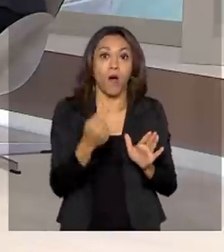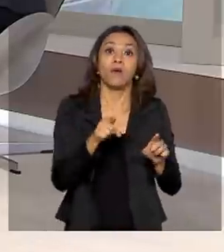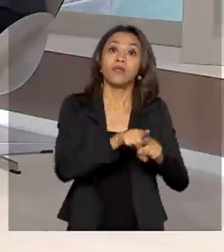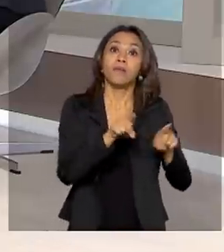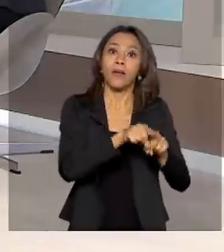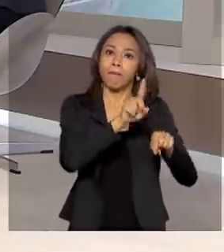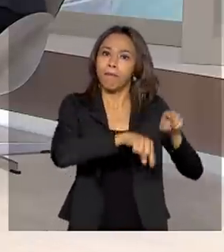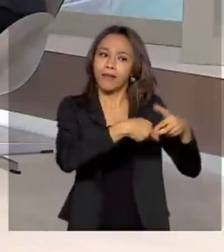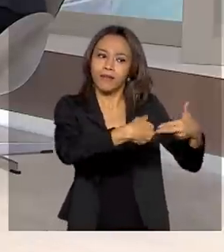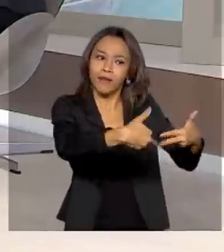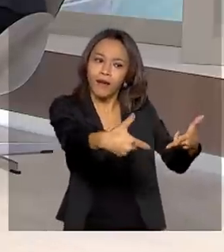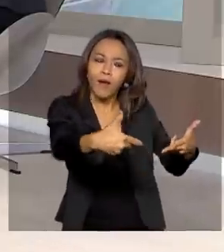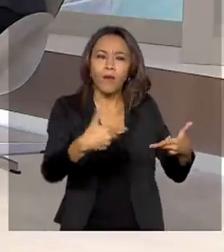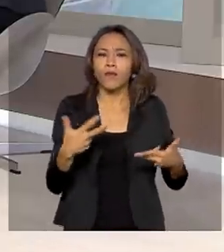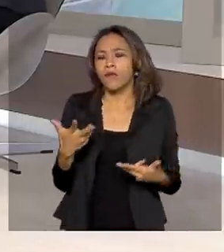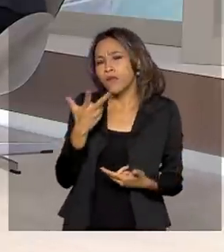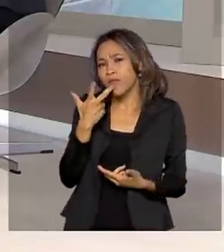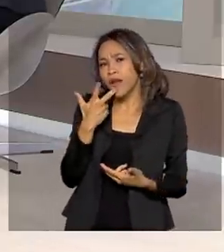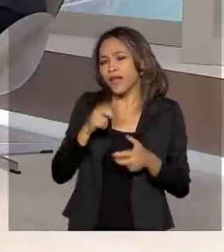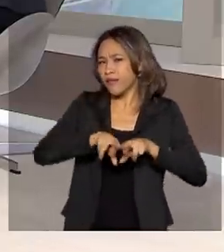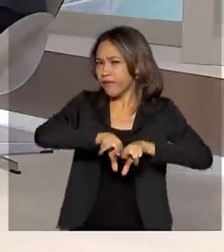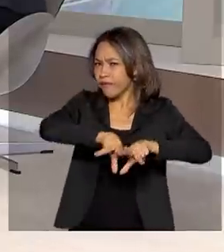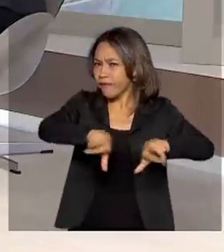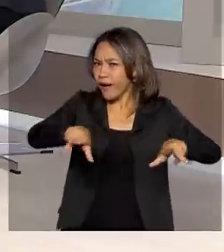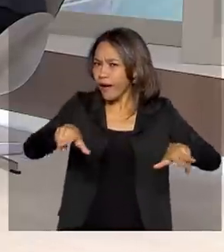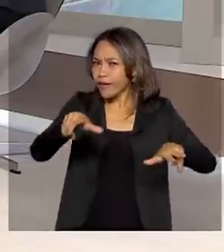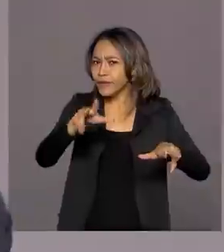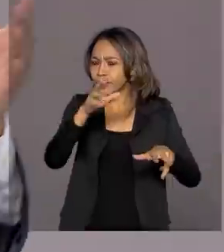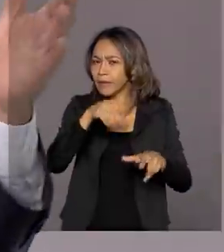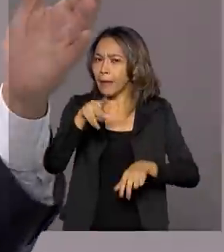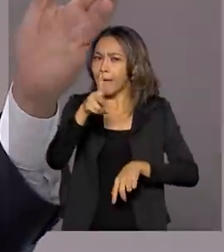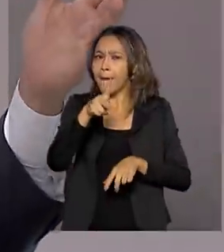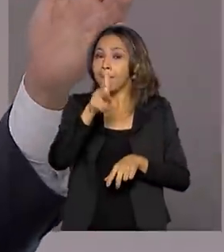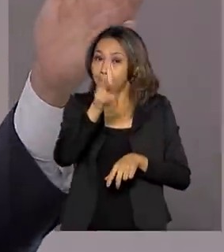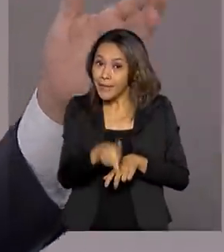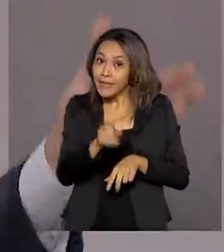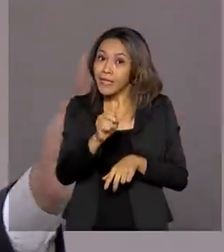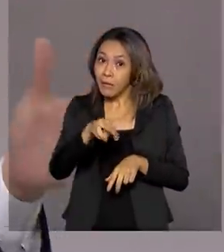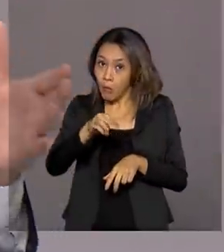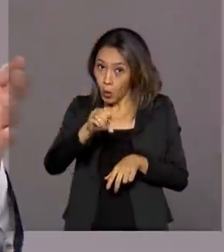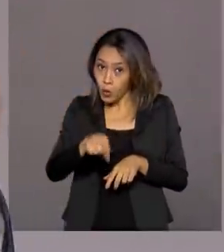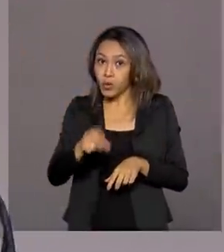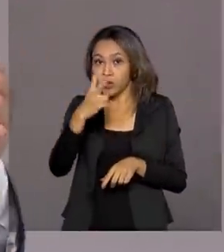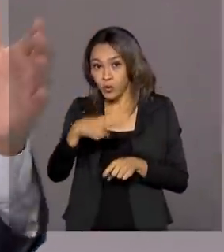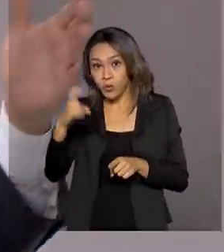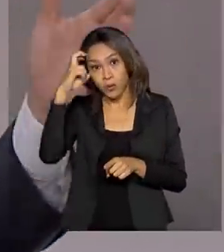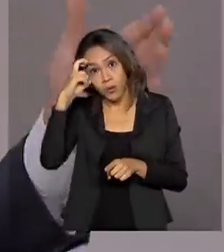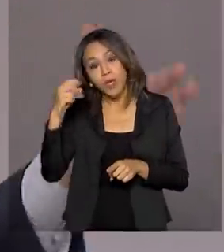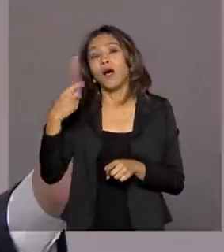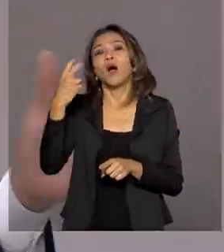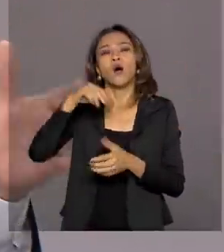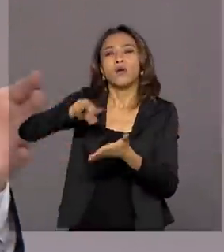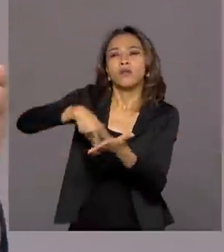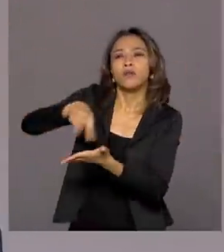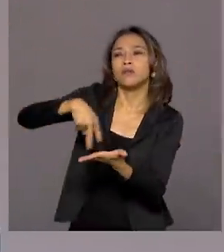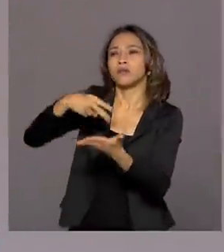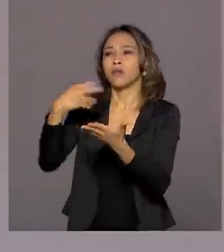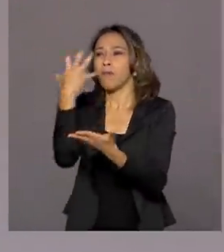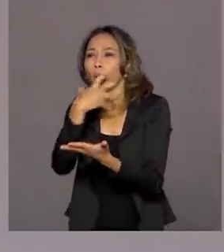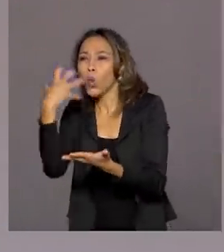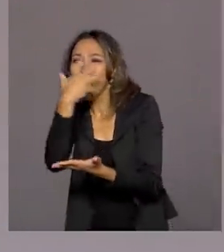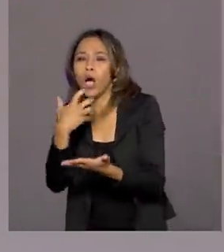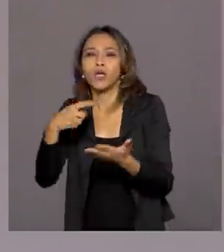espectador a ideia de que existem vários patrimônios culturais. Tem o patrimônio cultural material, imaterial, arqueológico,